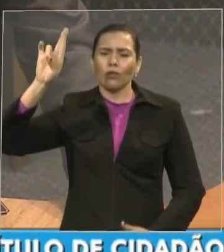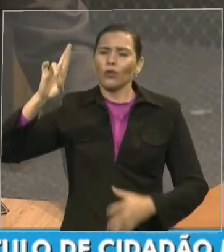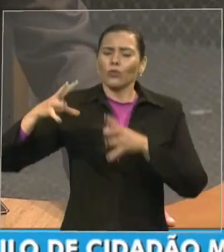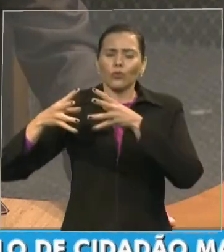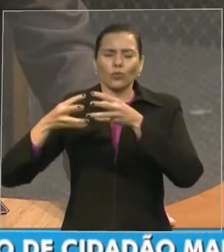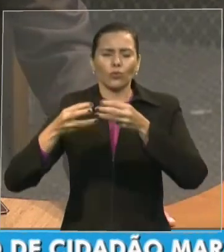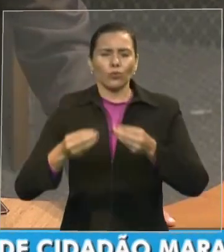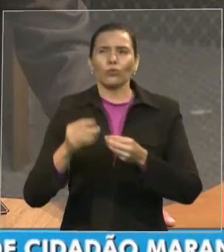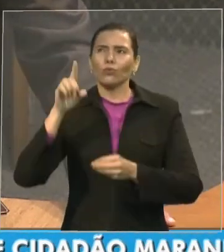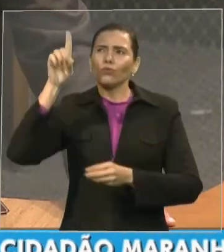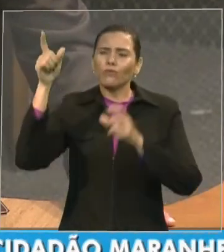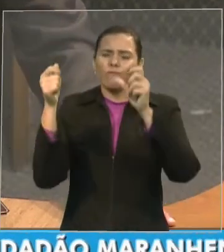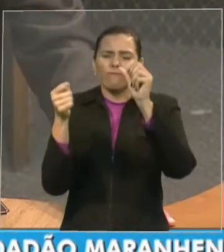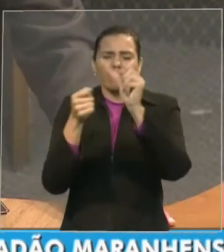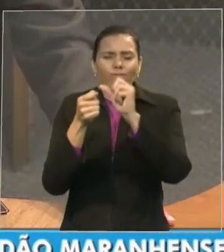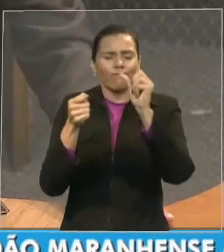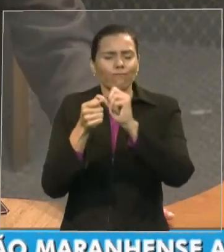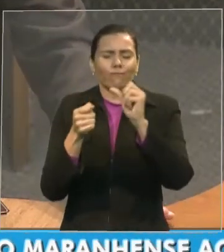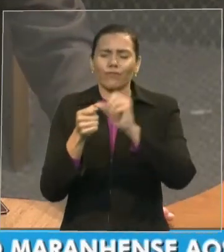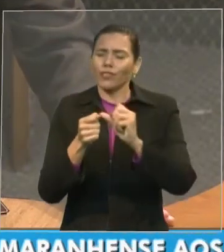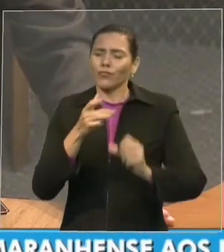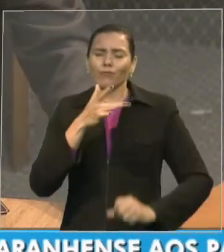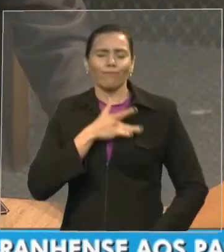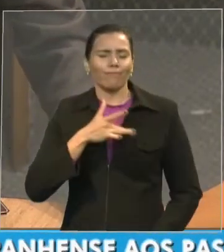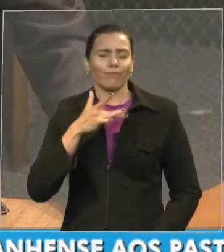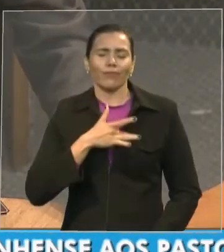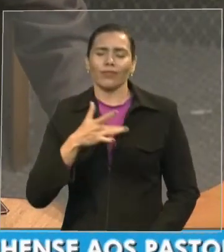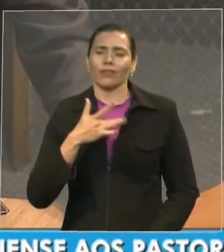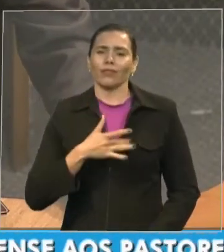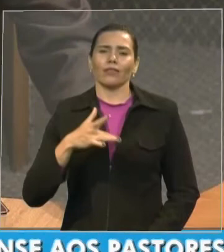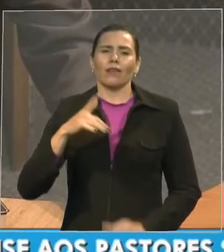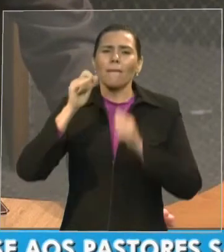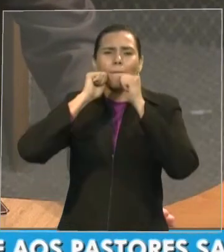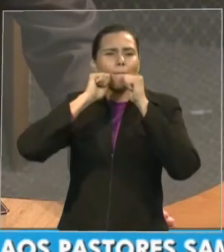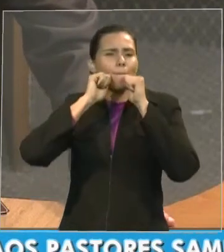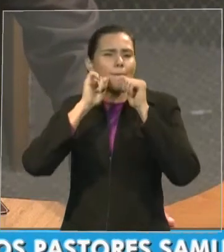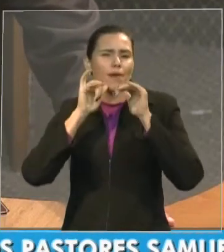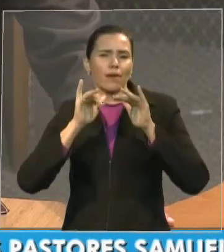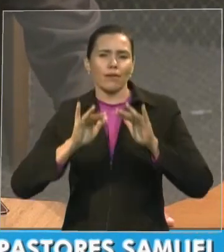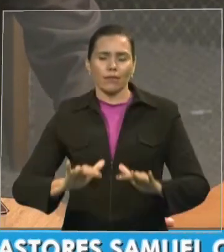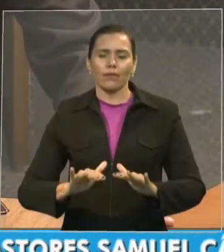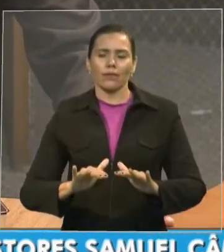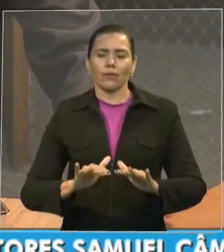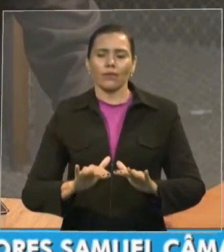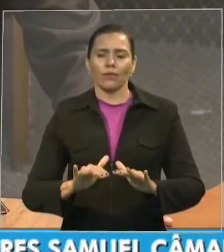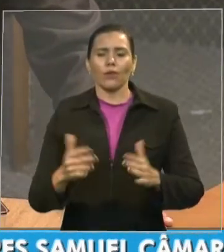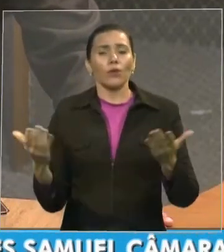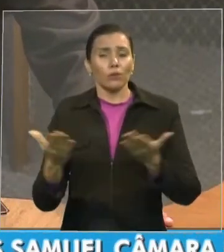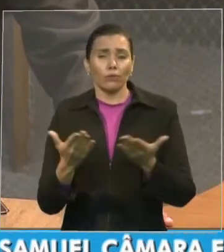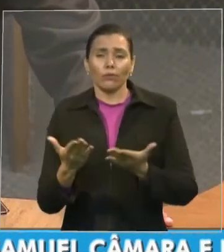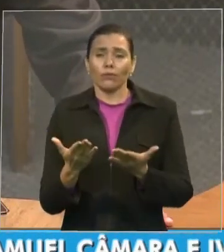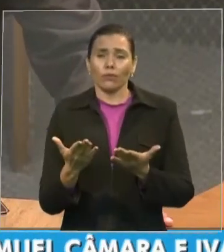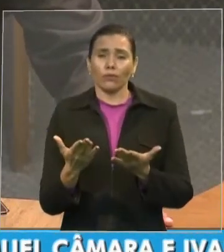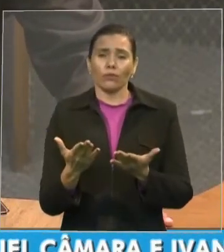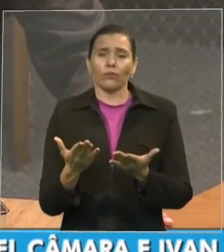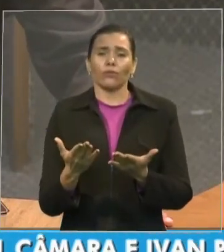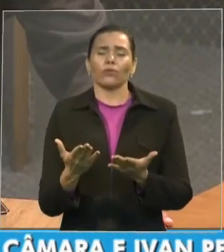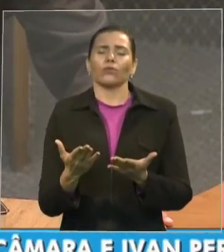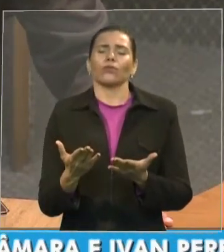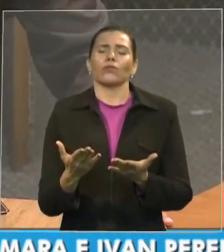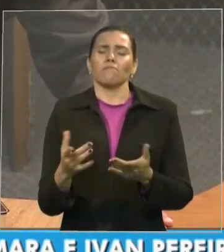graciosamente nos dispensado inclusive de participarmos desta